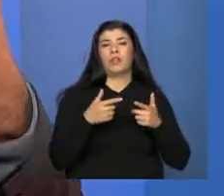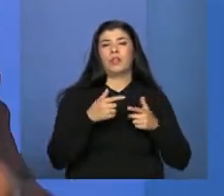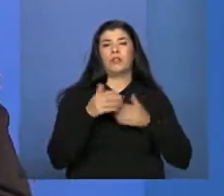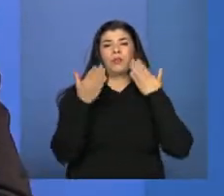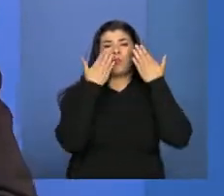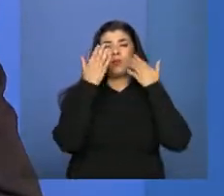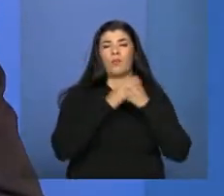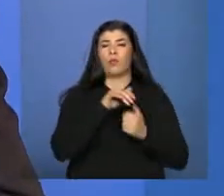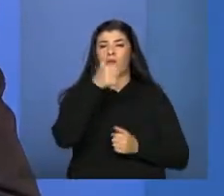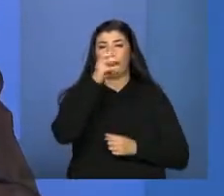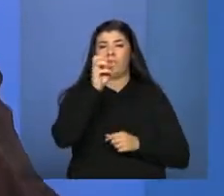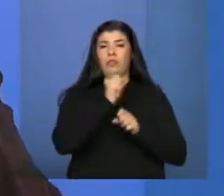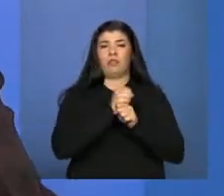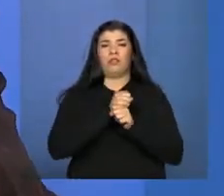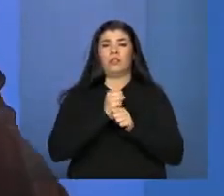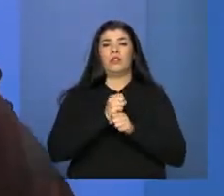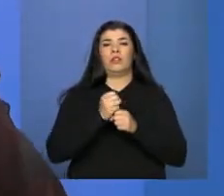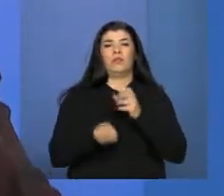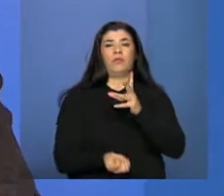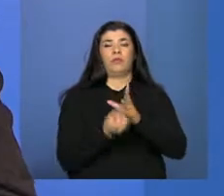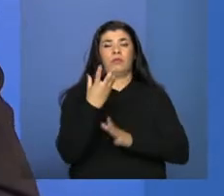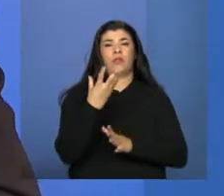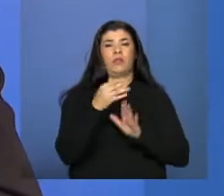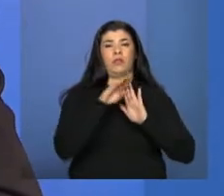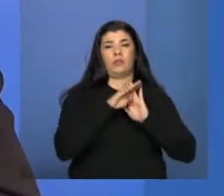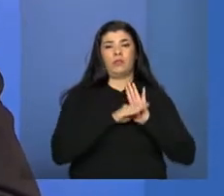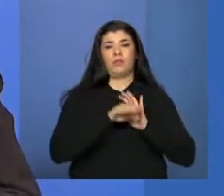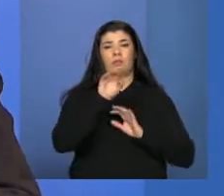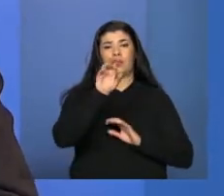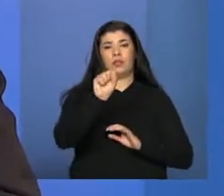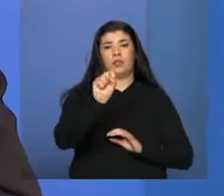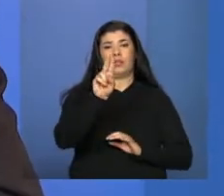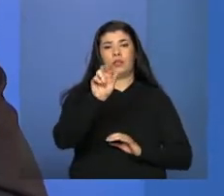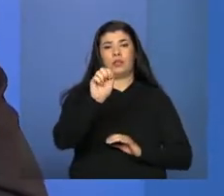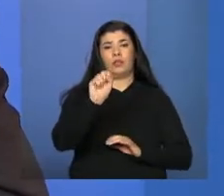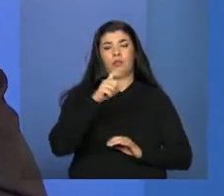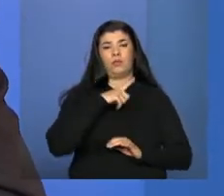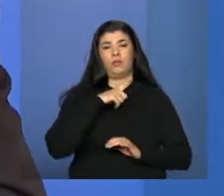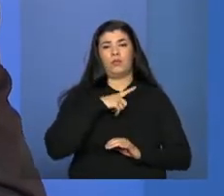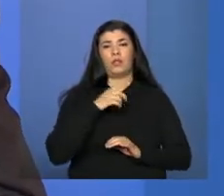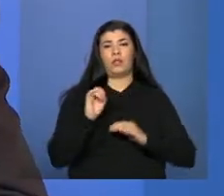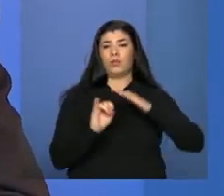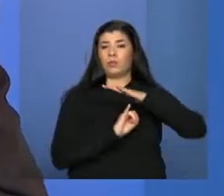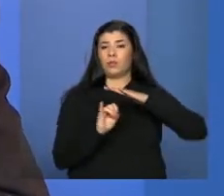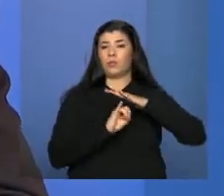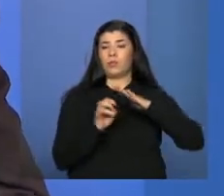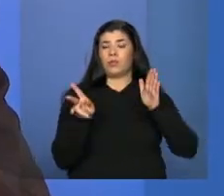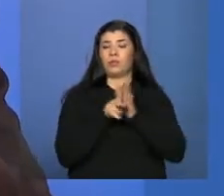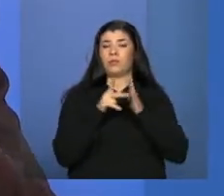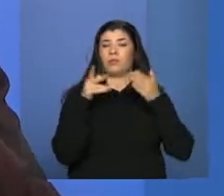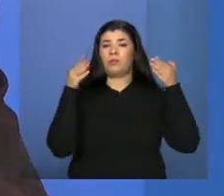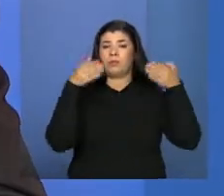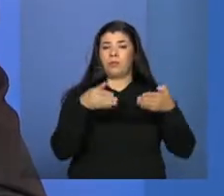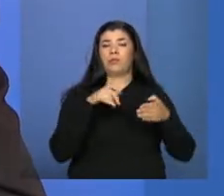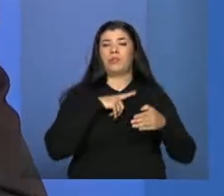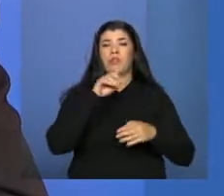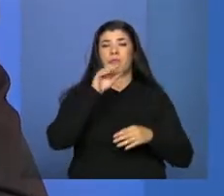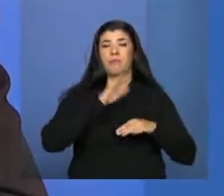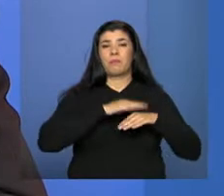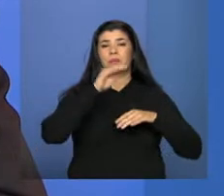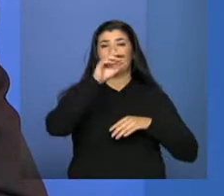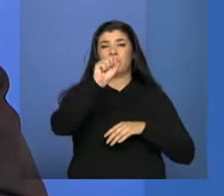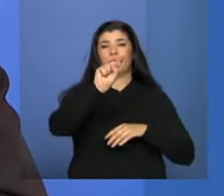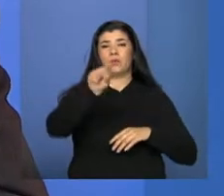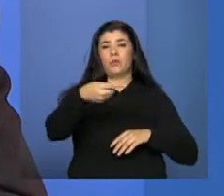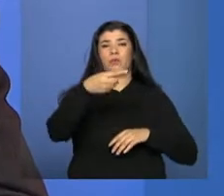começamos, então, a dar institucionalidade à área da assistência social. Então, hoje nós temos mais de 8 mil CRAs